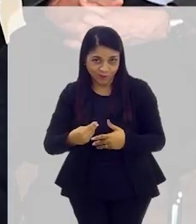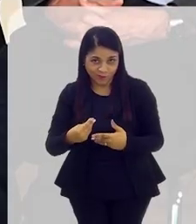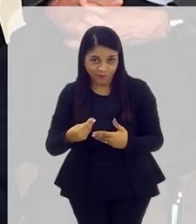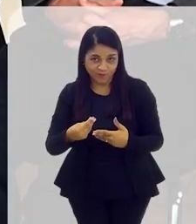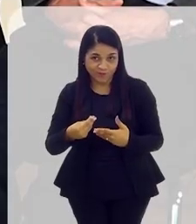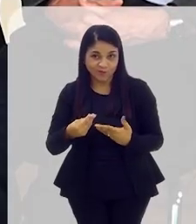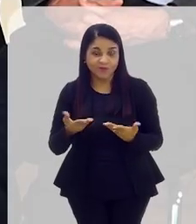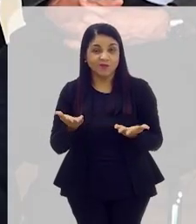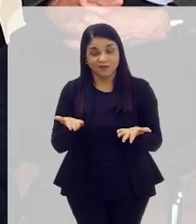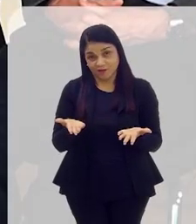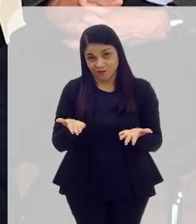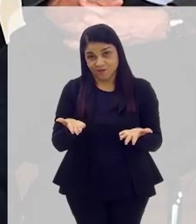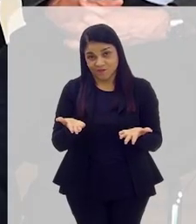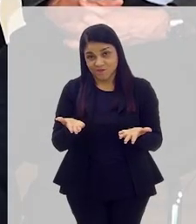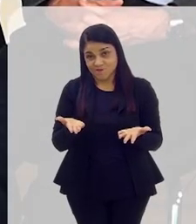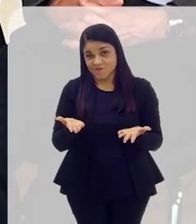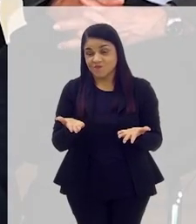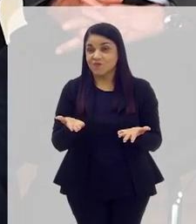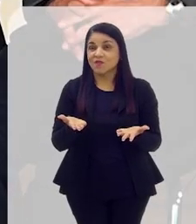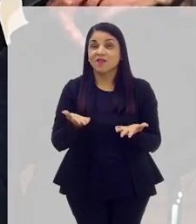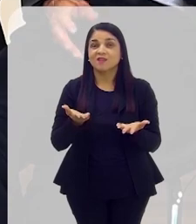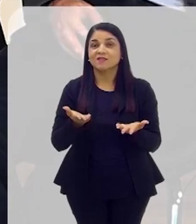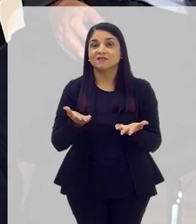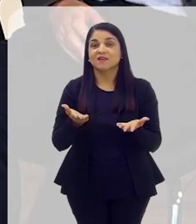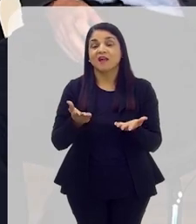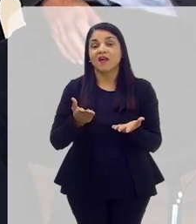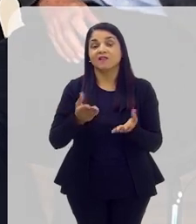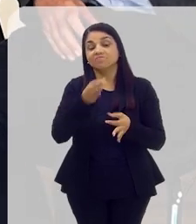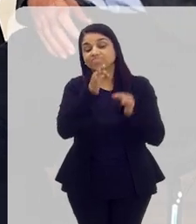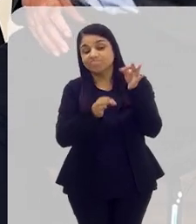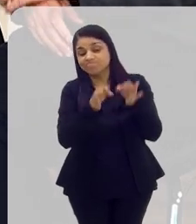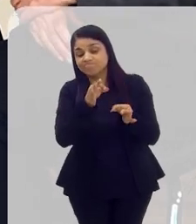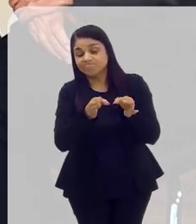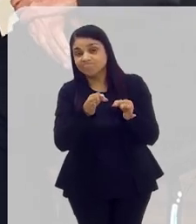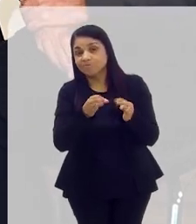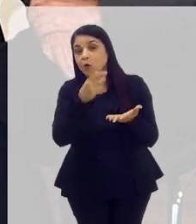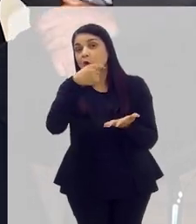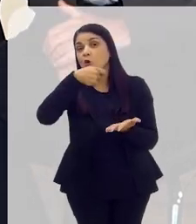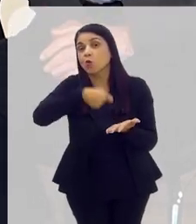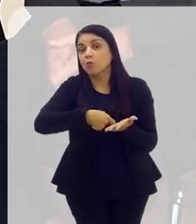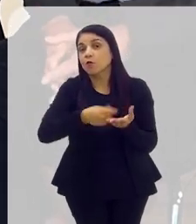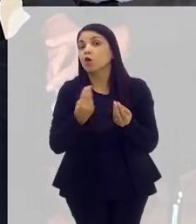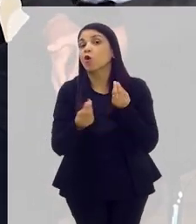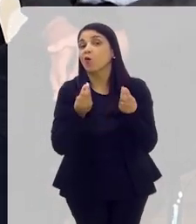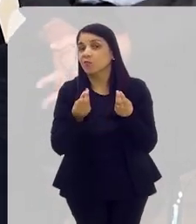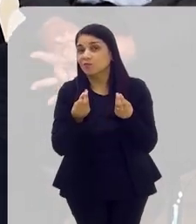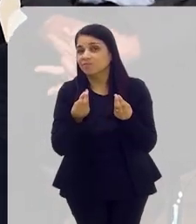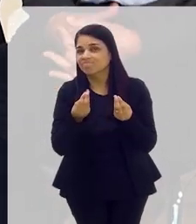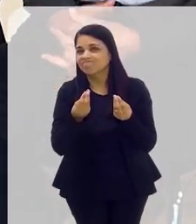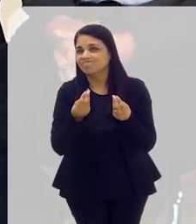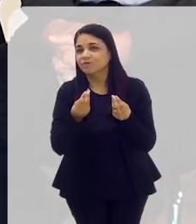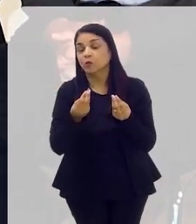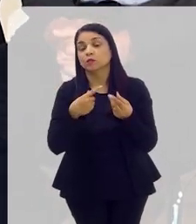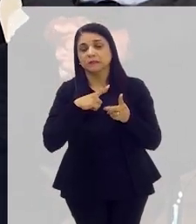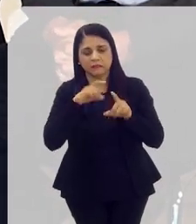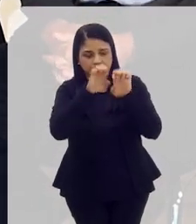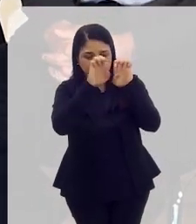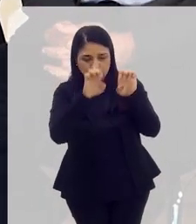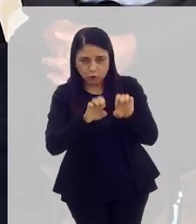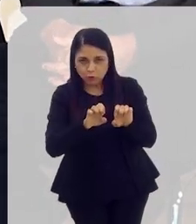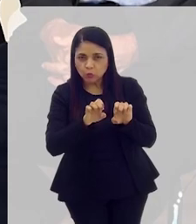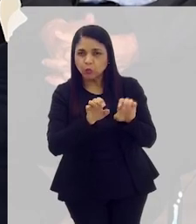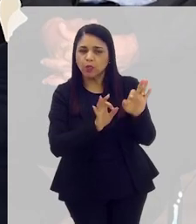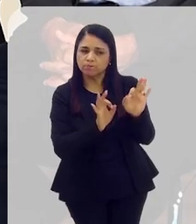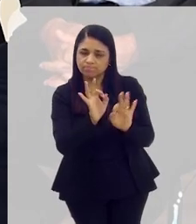E agora, como fazer valer a sentença? Então, há toda uma